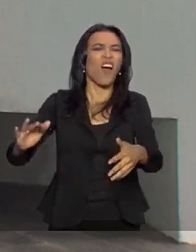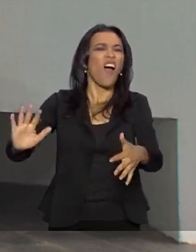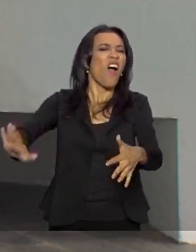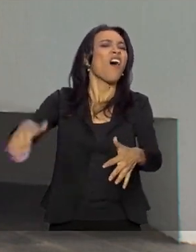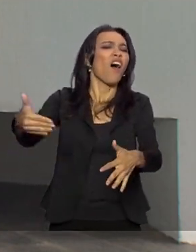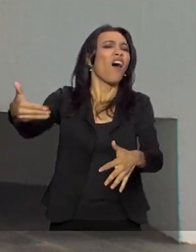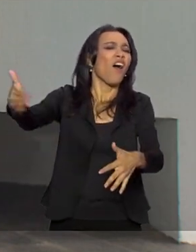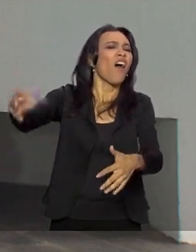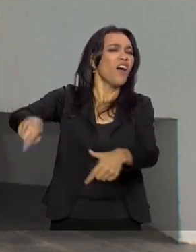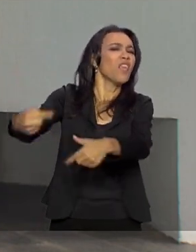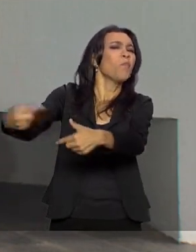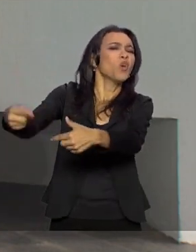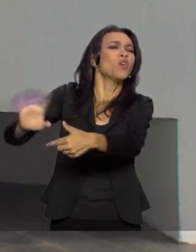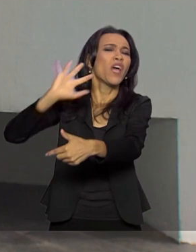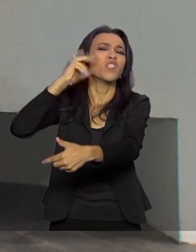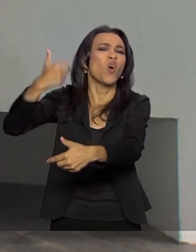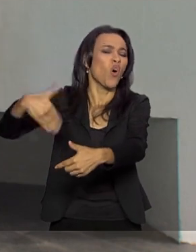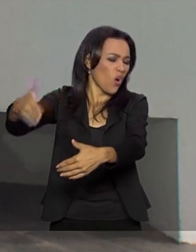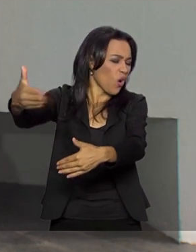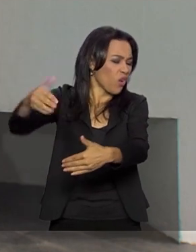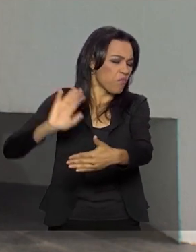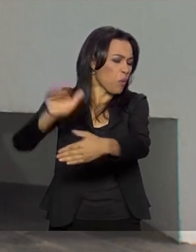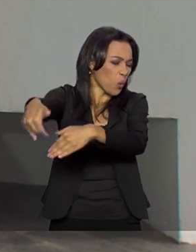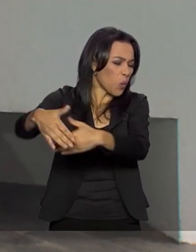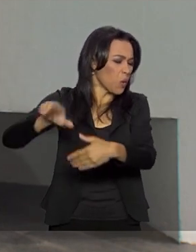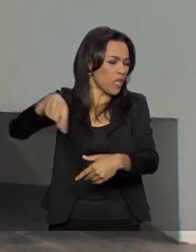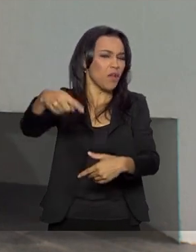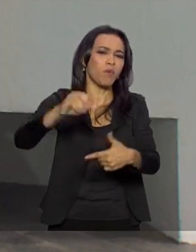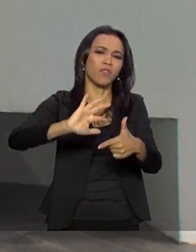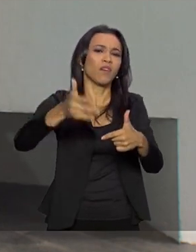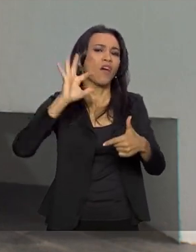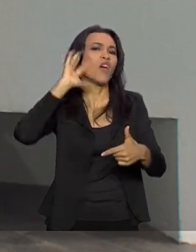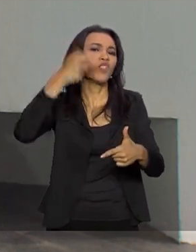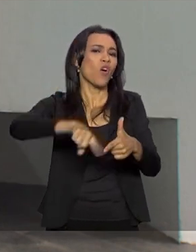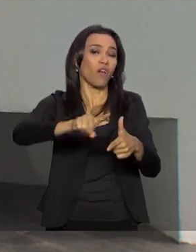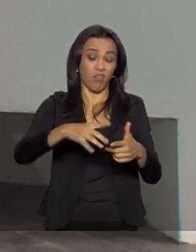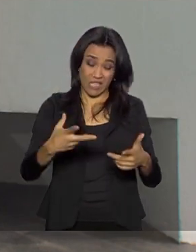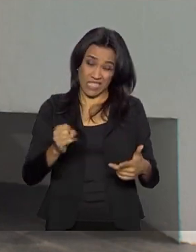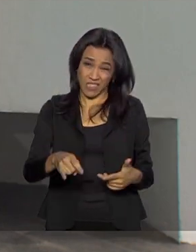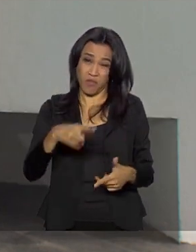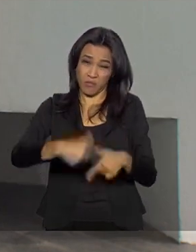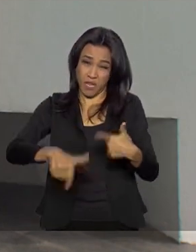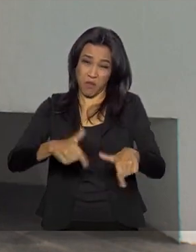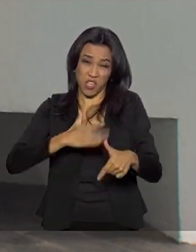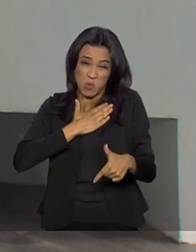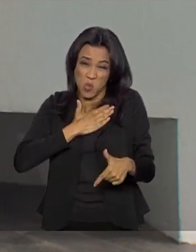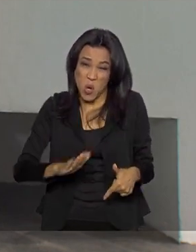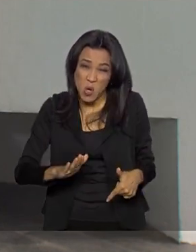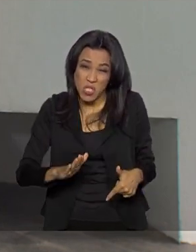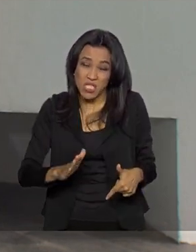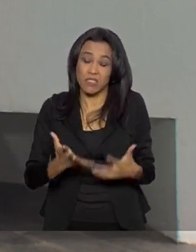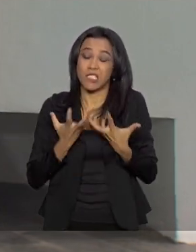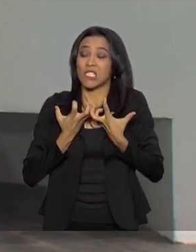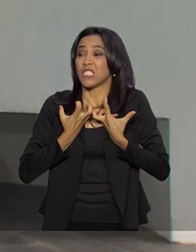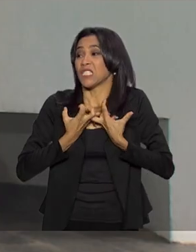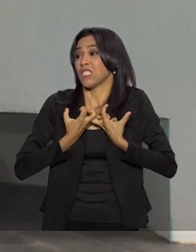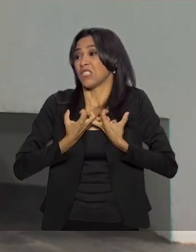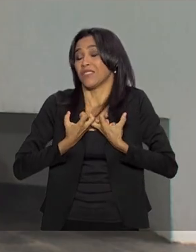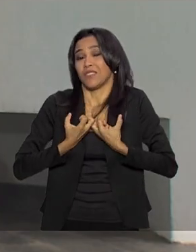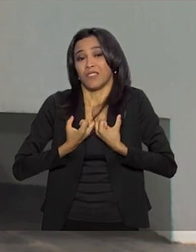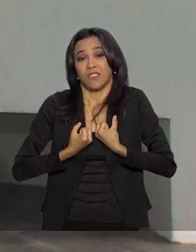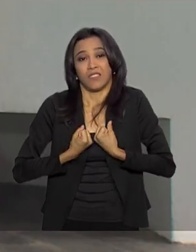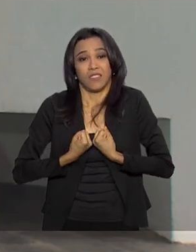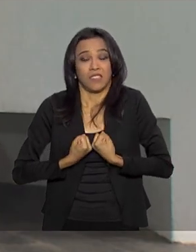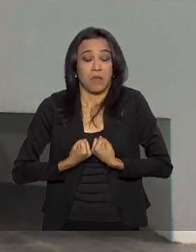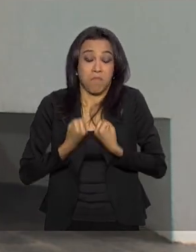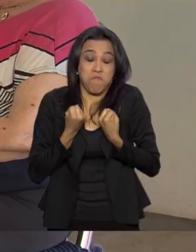resolvendo e vai passando em frente, mas se for uma coisa que você não gosta, aquilo vai te amargurando, vai te matando,